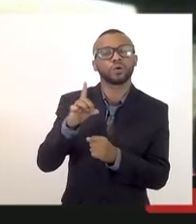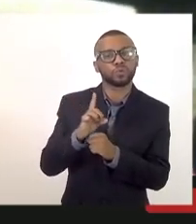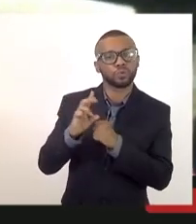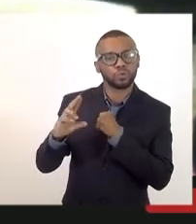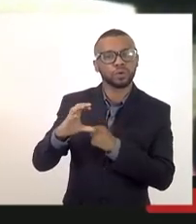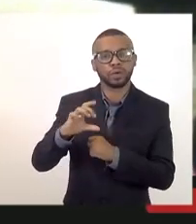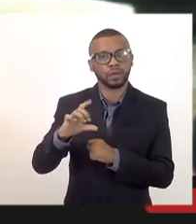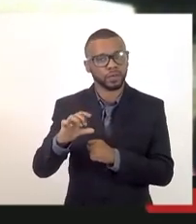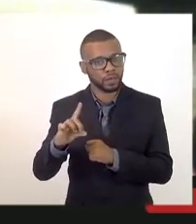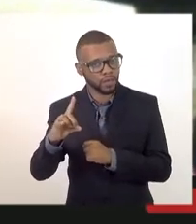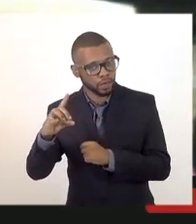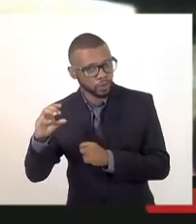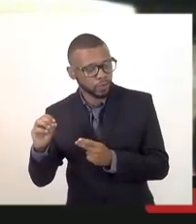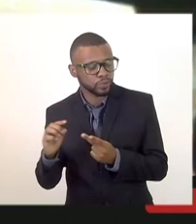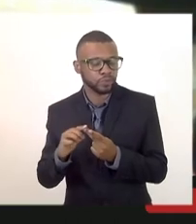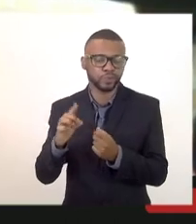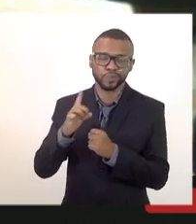do B